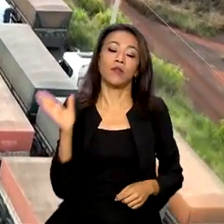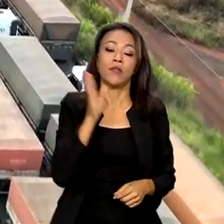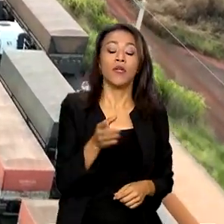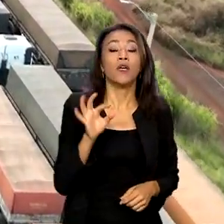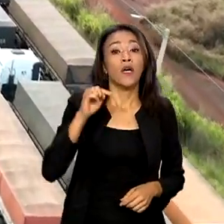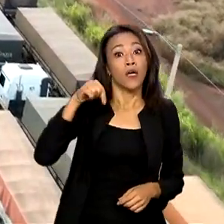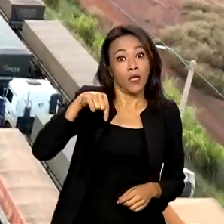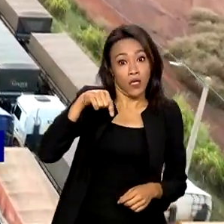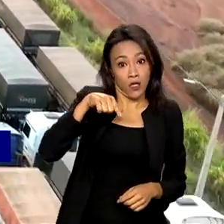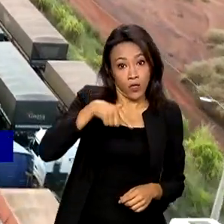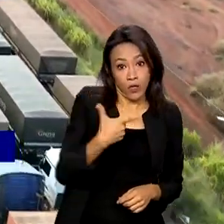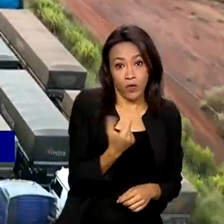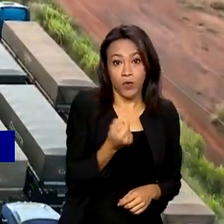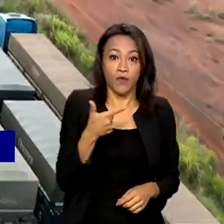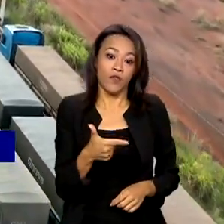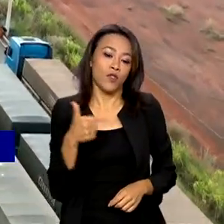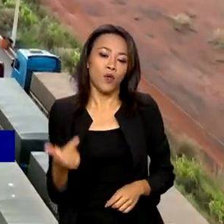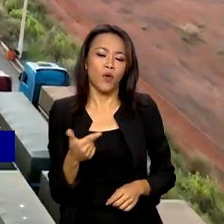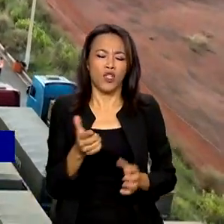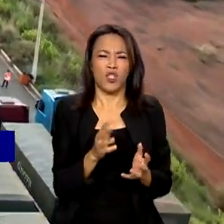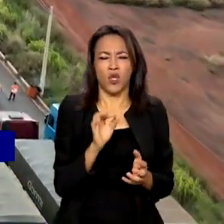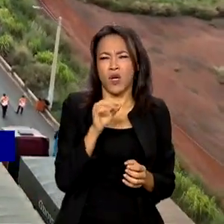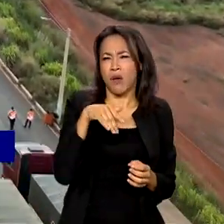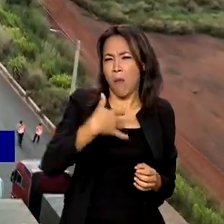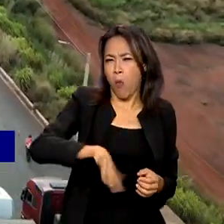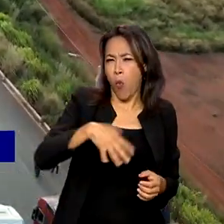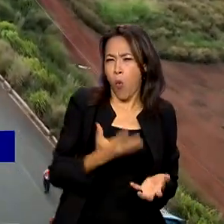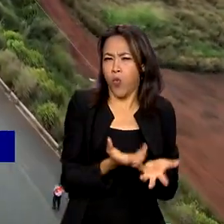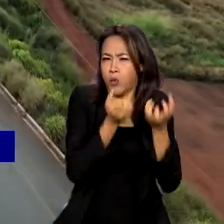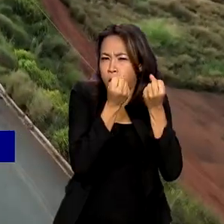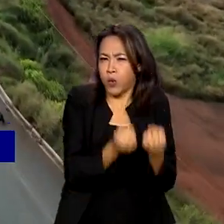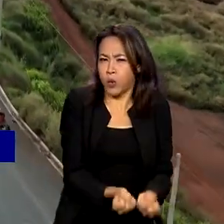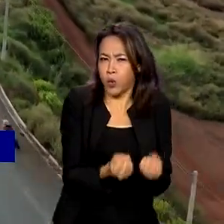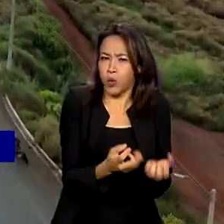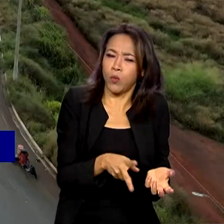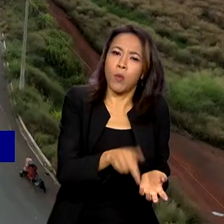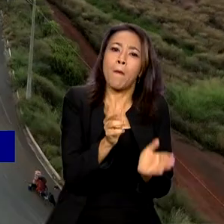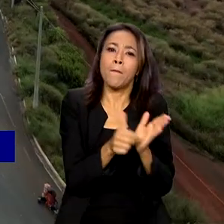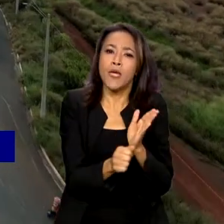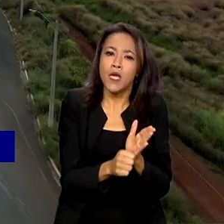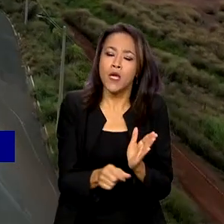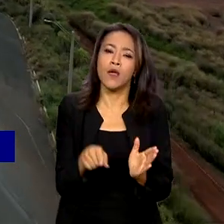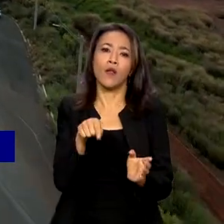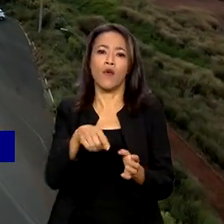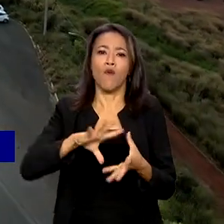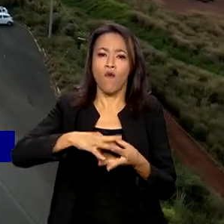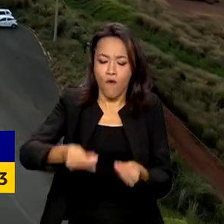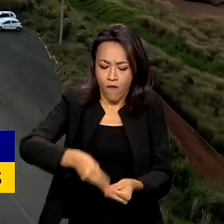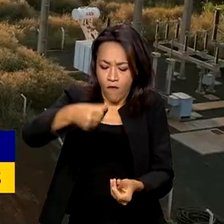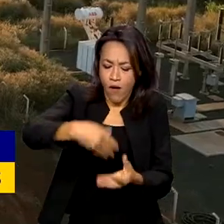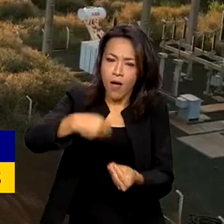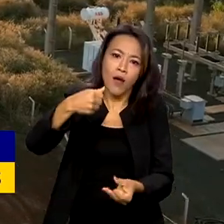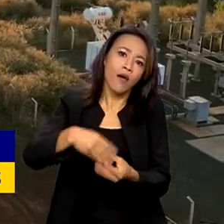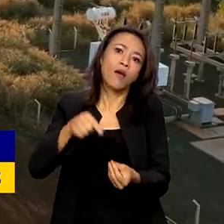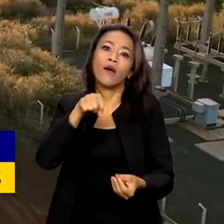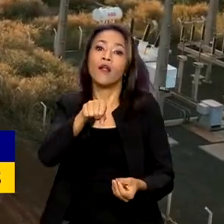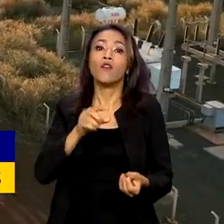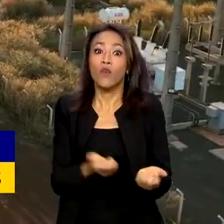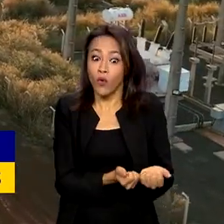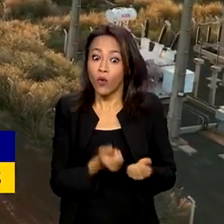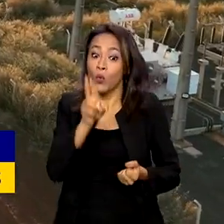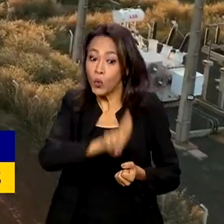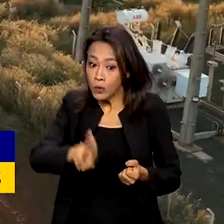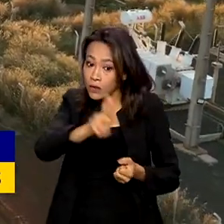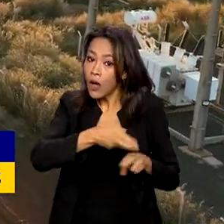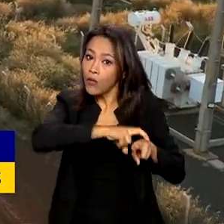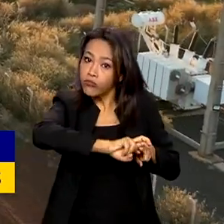cerca de oito milhões de toneladas de soja, milho e farelo foram transportadas pelos novos trechos da ferrovia, o